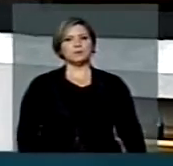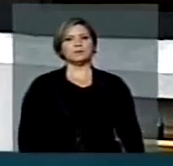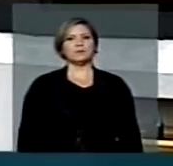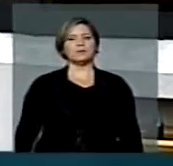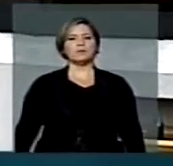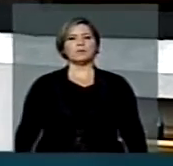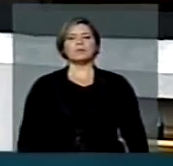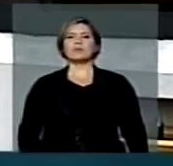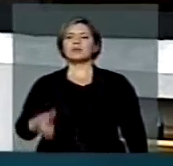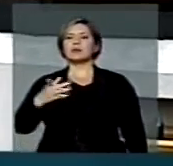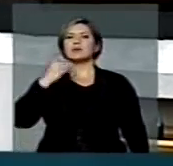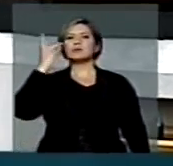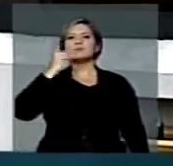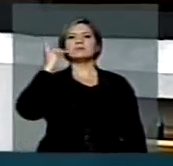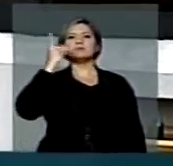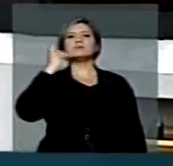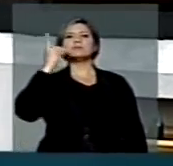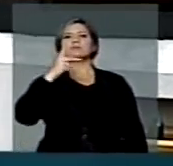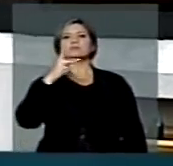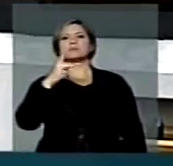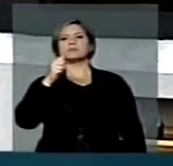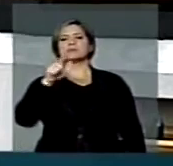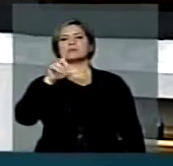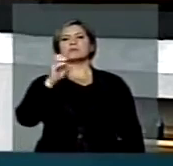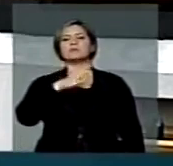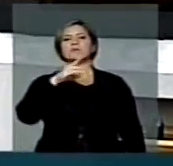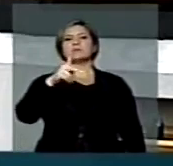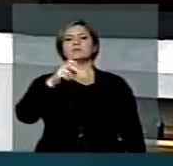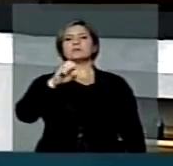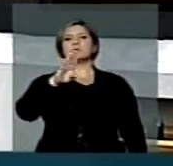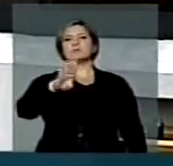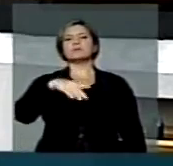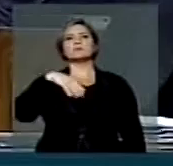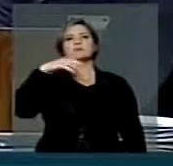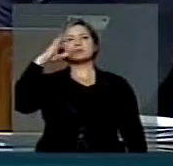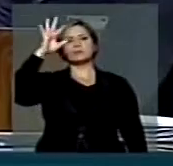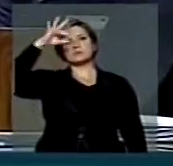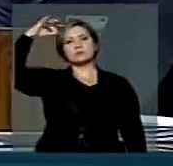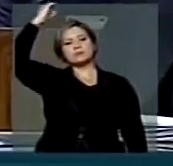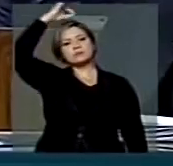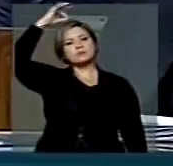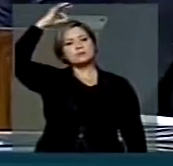Raul Lúcio, deputado Paulo Foleto, PSB, Espírito Santo.